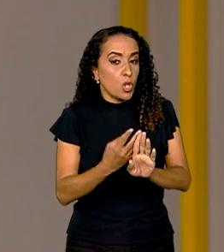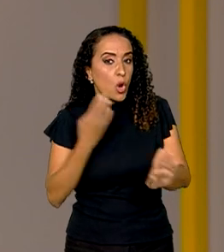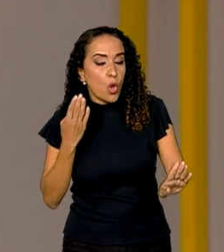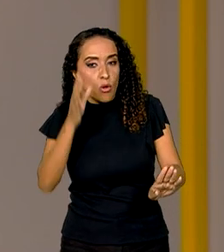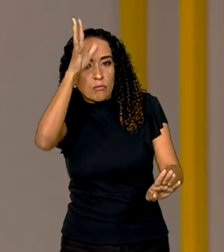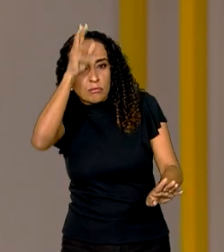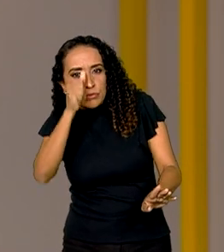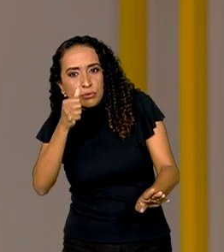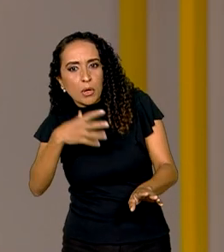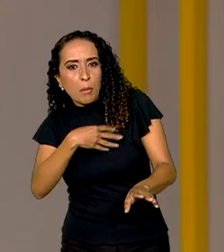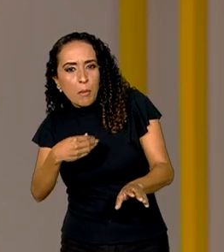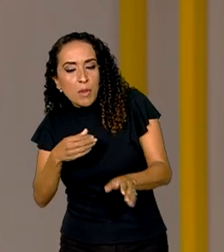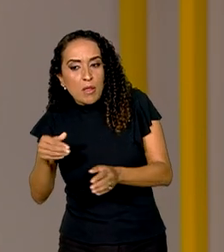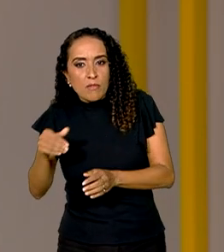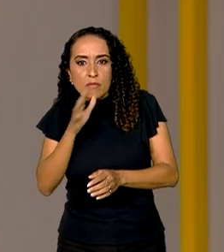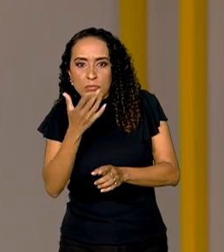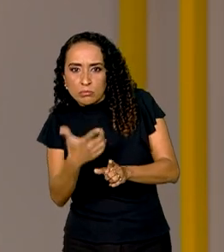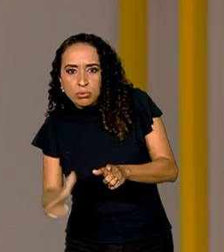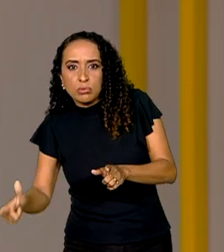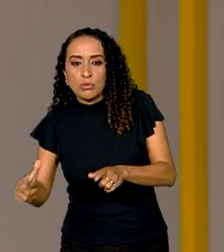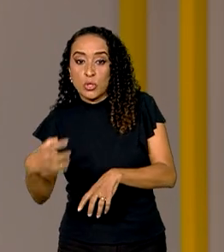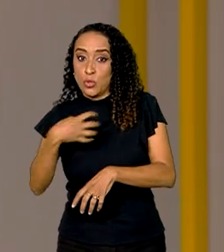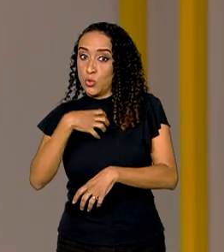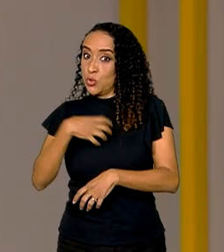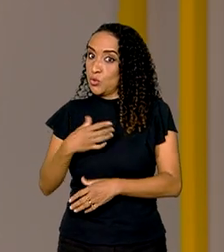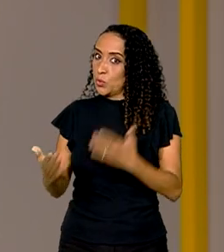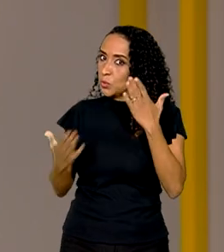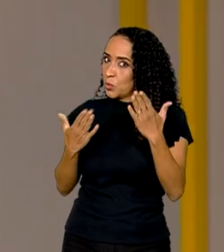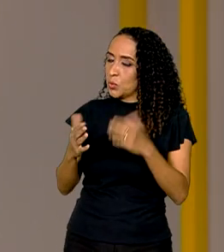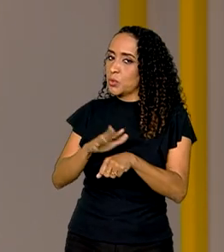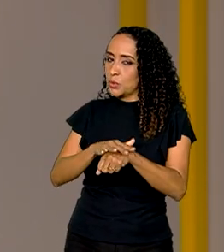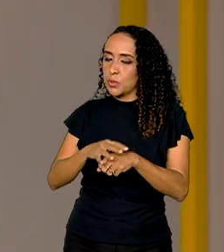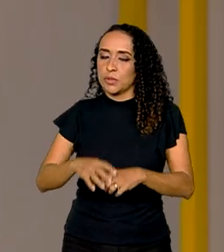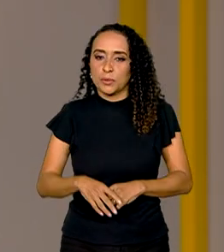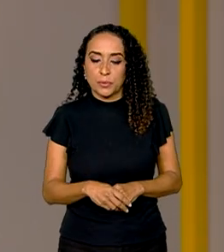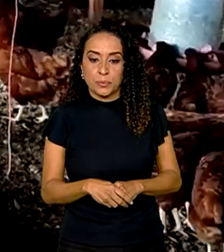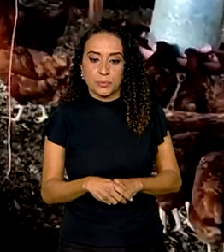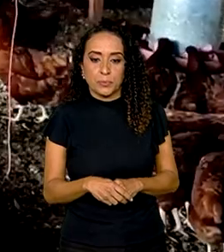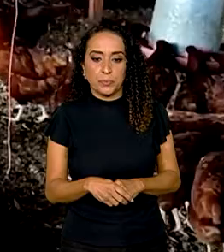aves e mamíferos marinhos com sintomas suspeitos da doença.